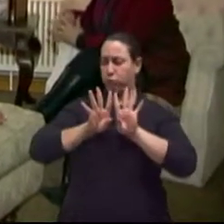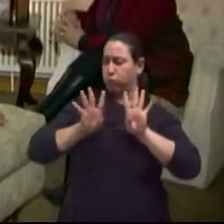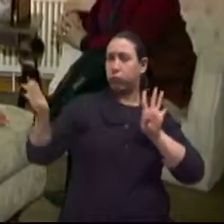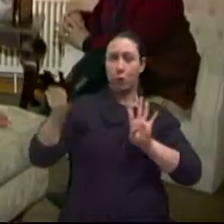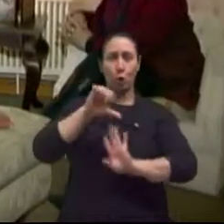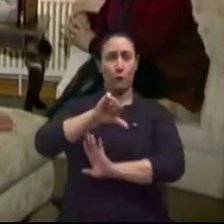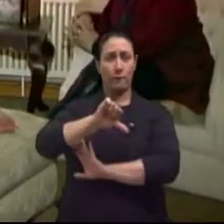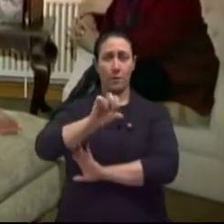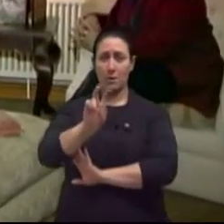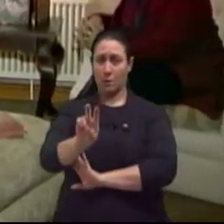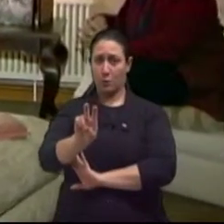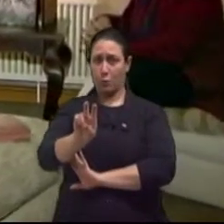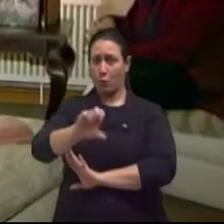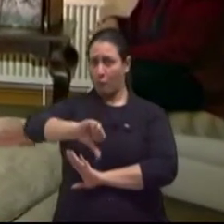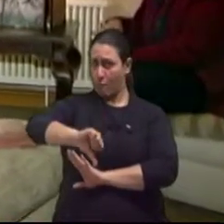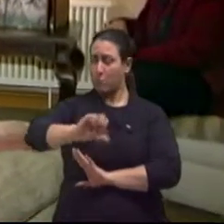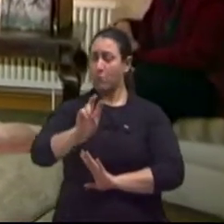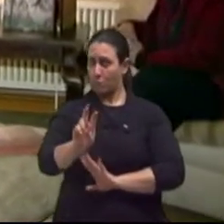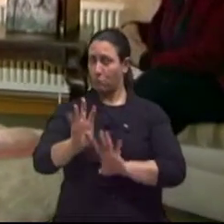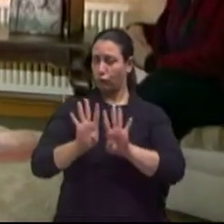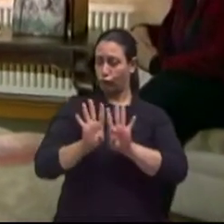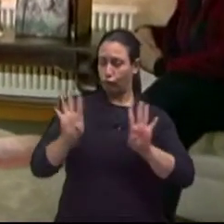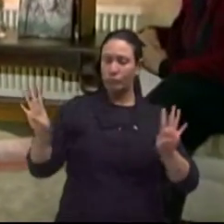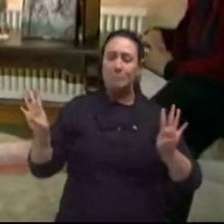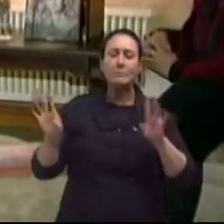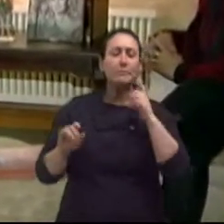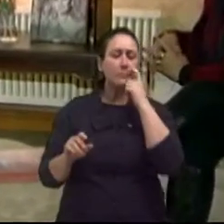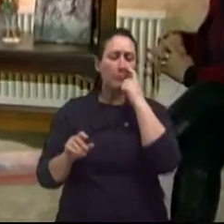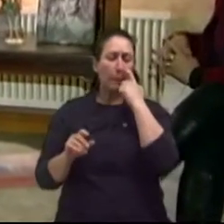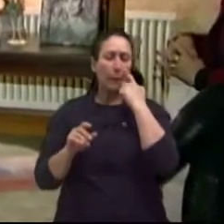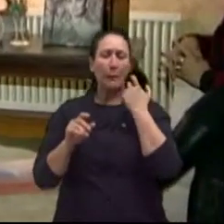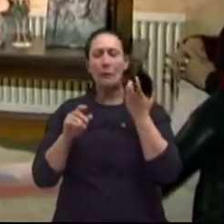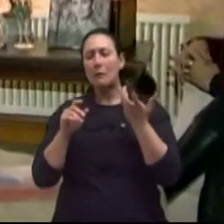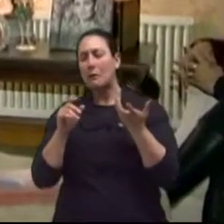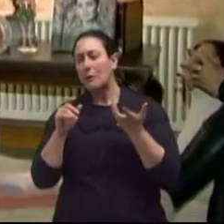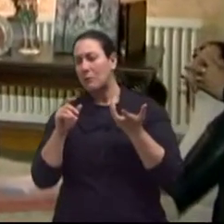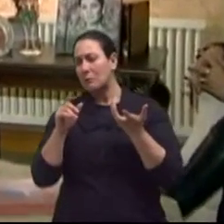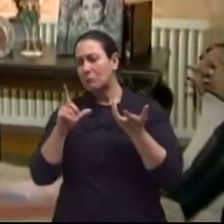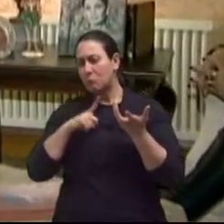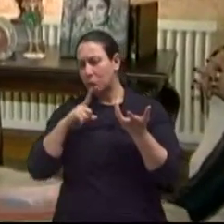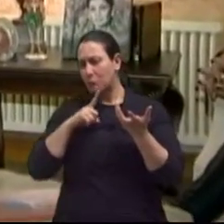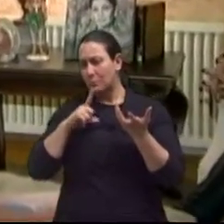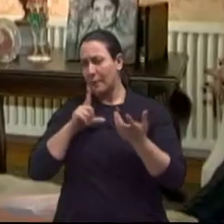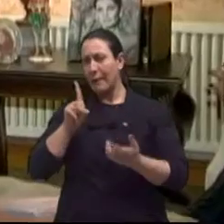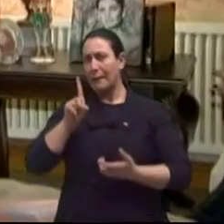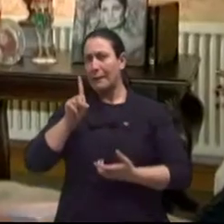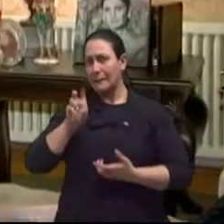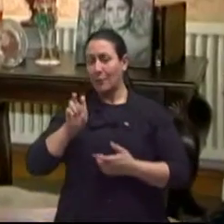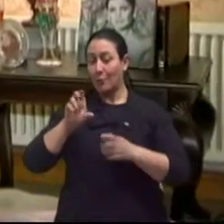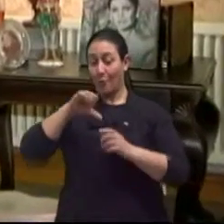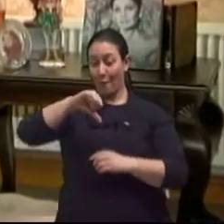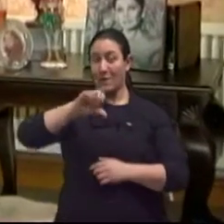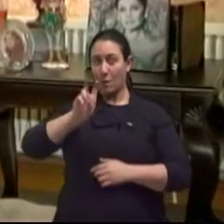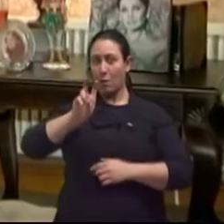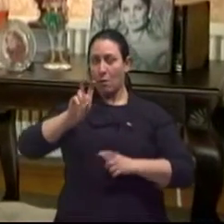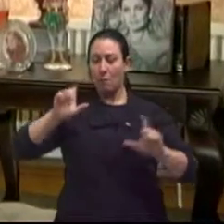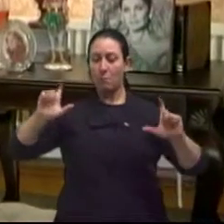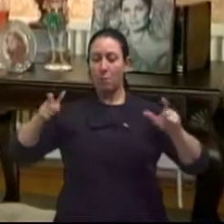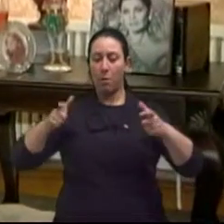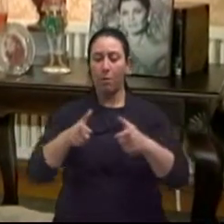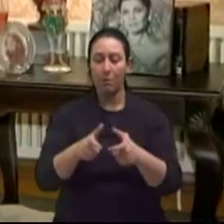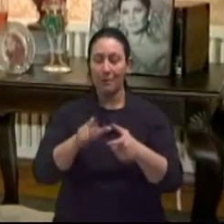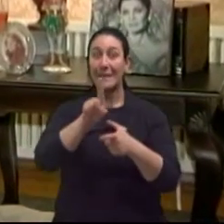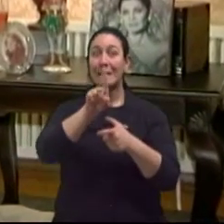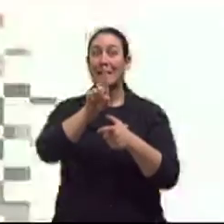aí tira 15 e aí de 15 tira